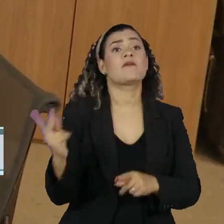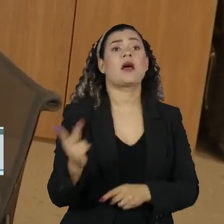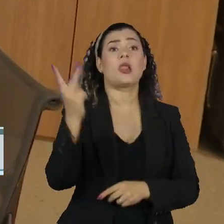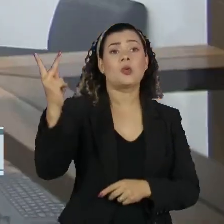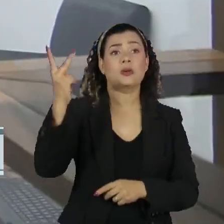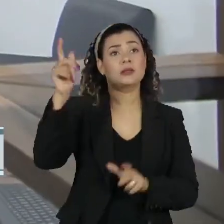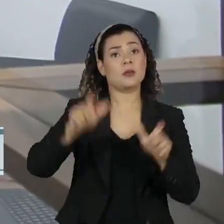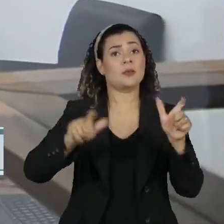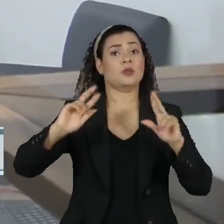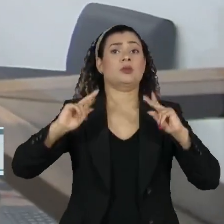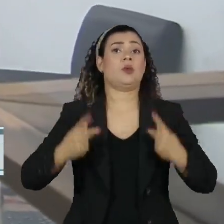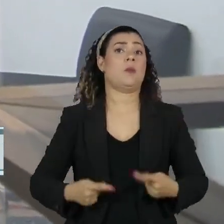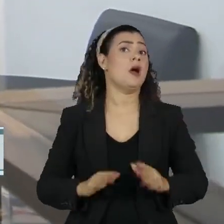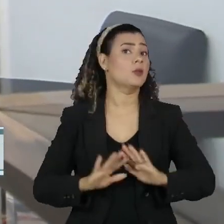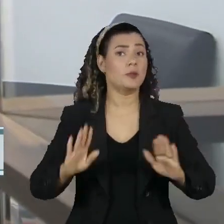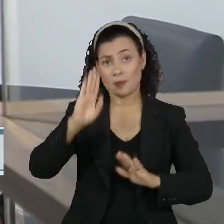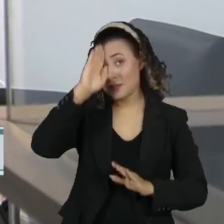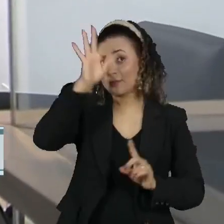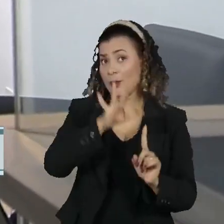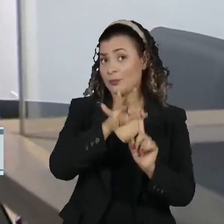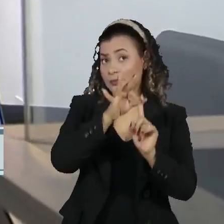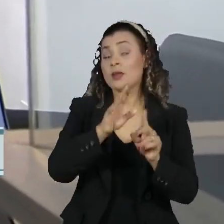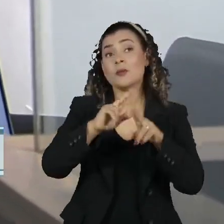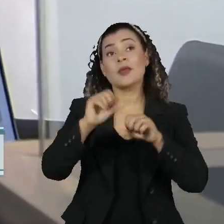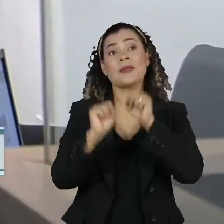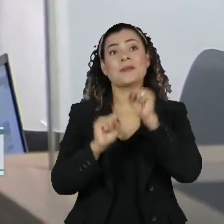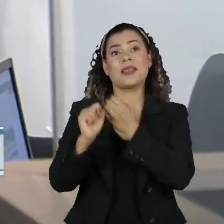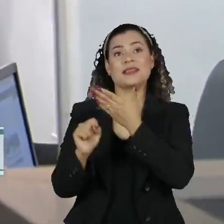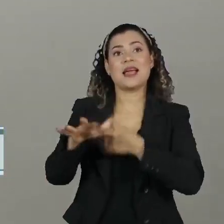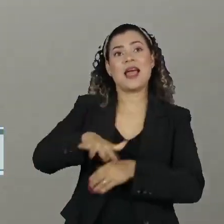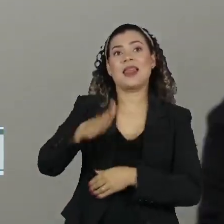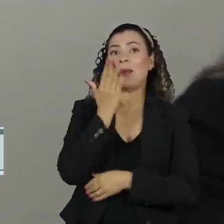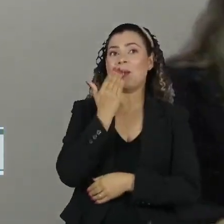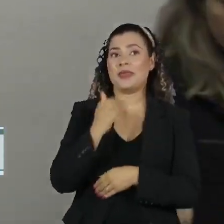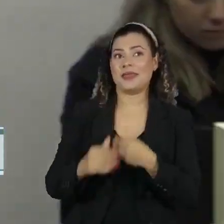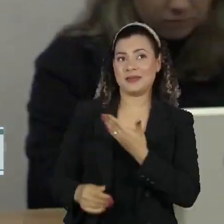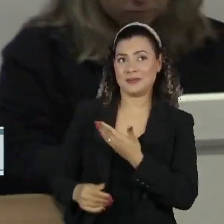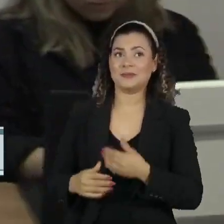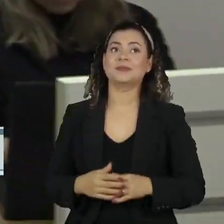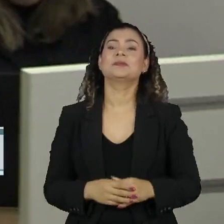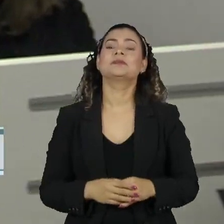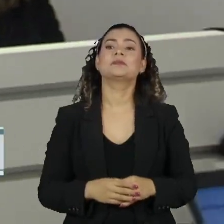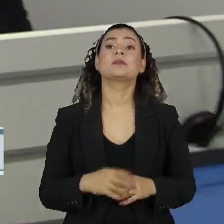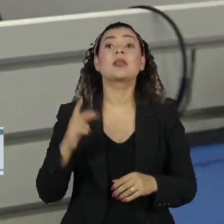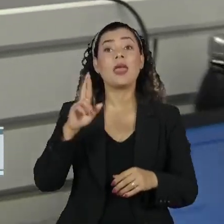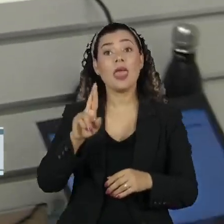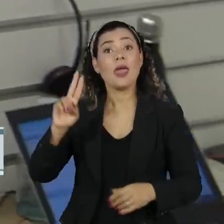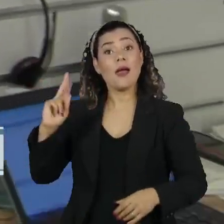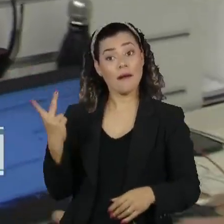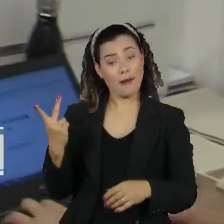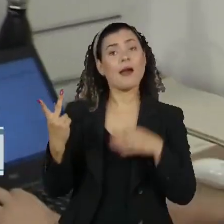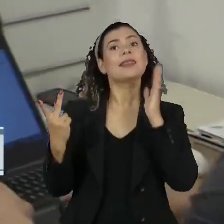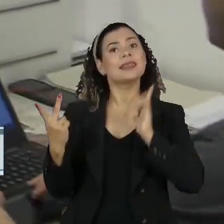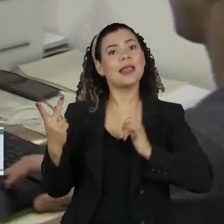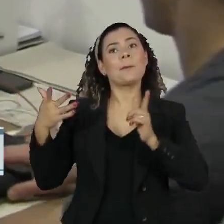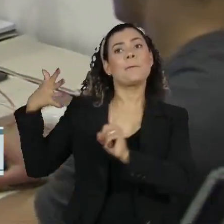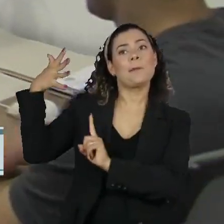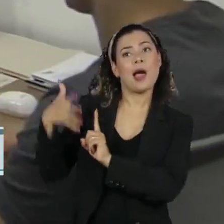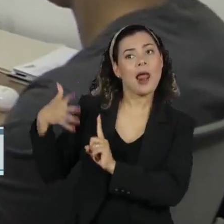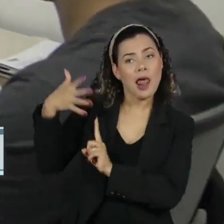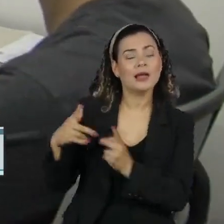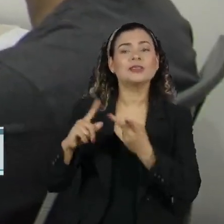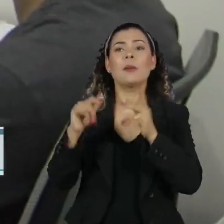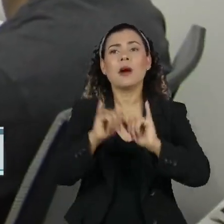condição. É o que faz esta empresa do ramo alimentício. A Direção de Recursos Humanos já promove palestras e